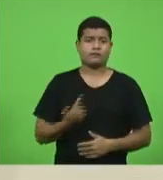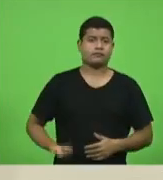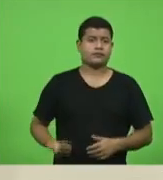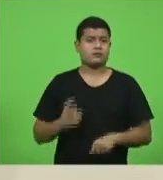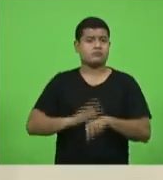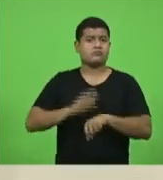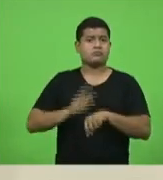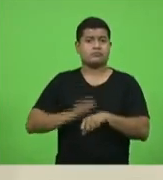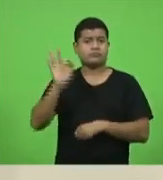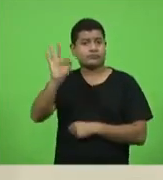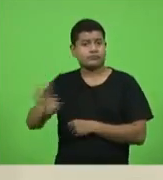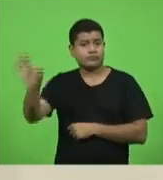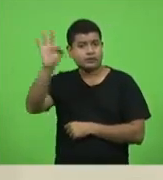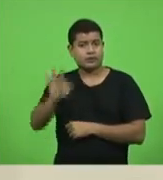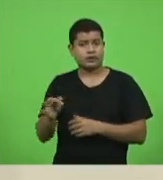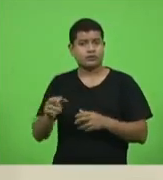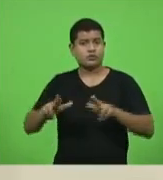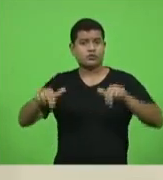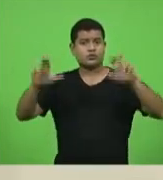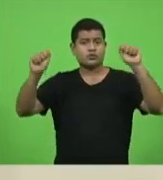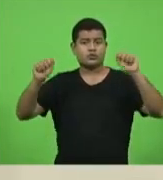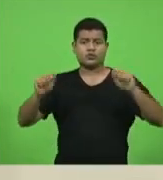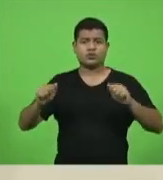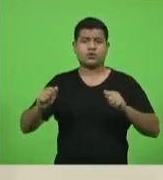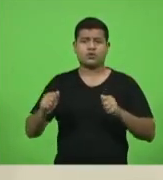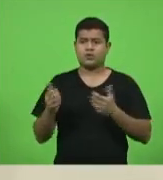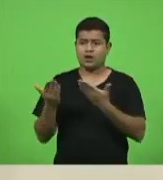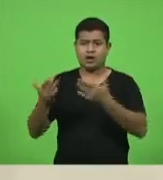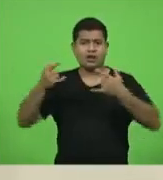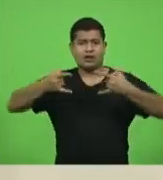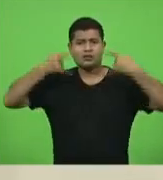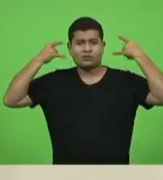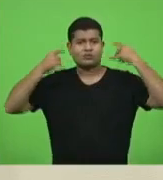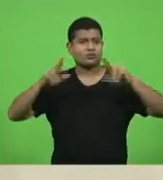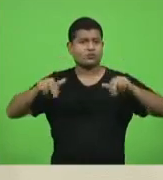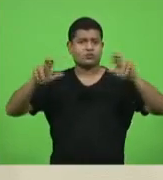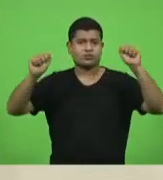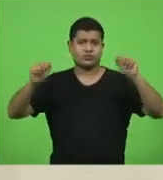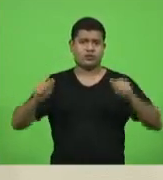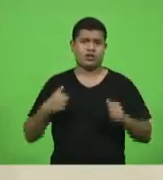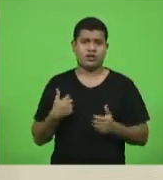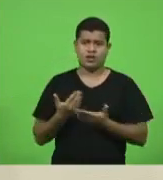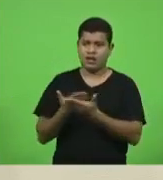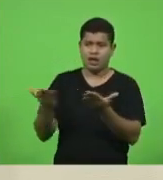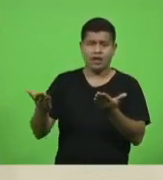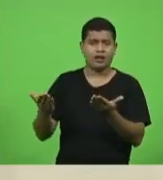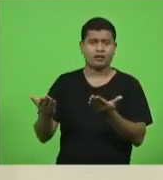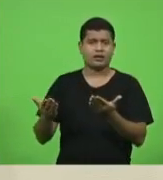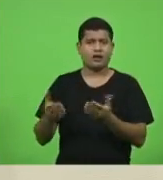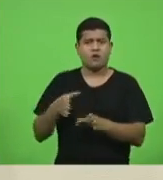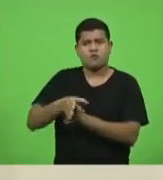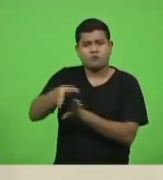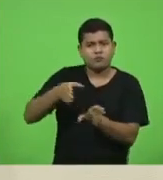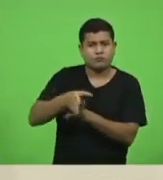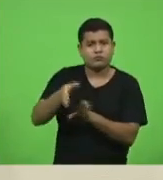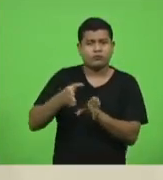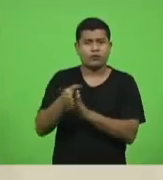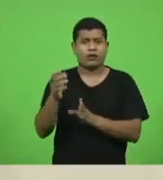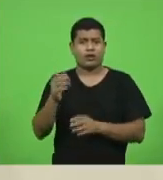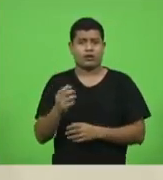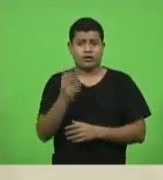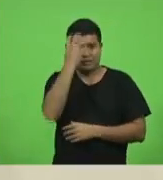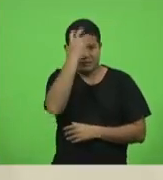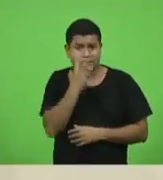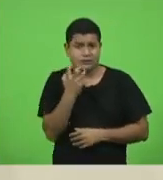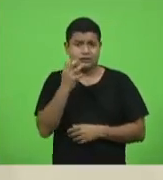que nunca aparece usando máscara, que nunca faz nenhuma orientação da seriedade que é